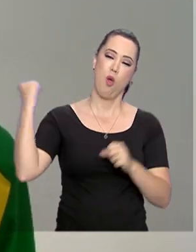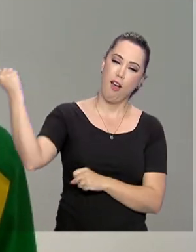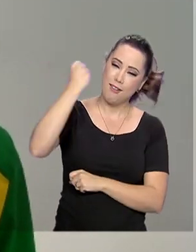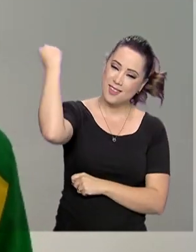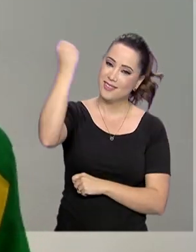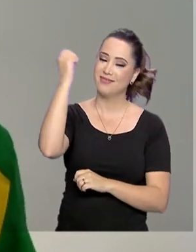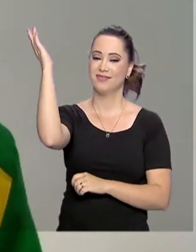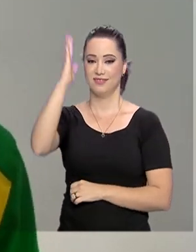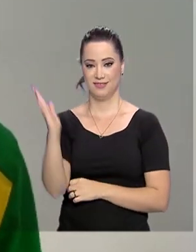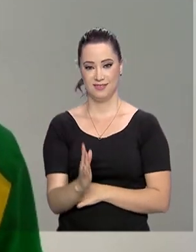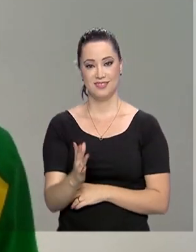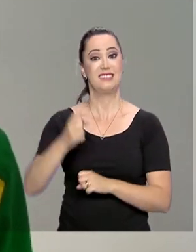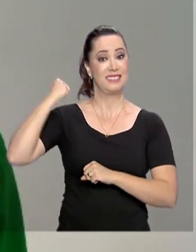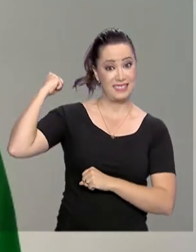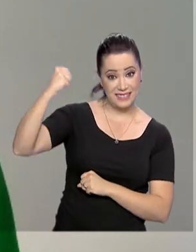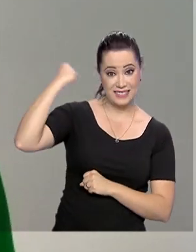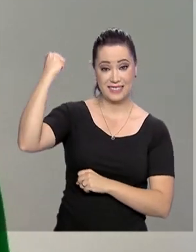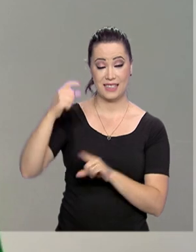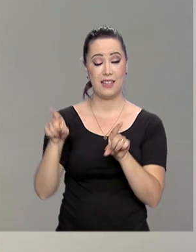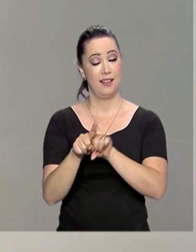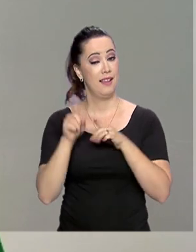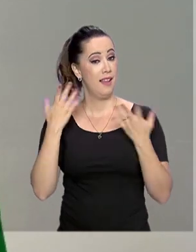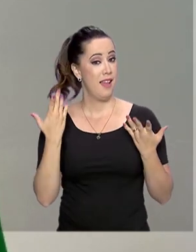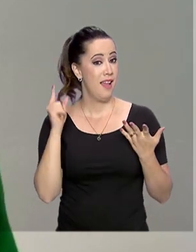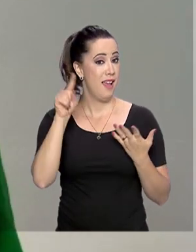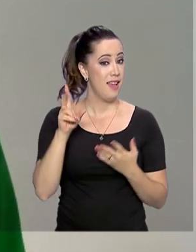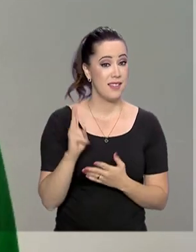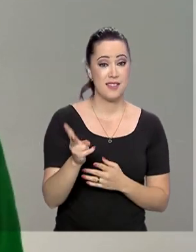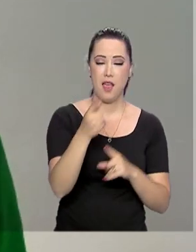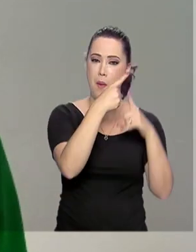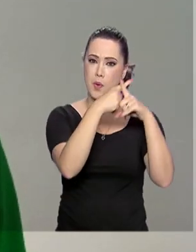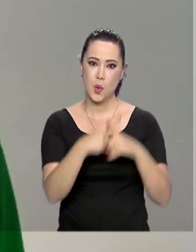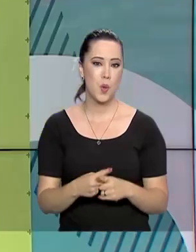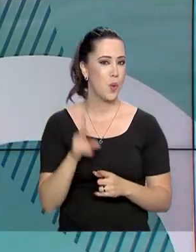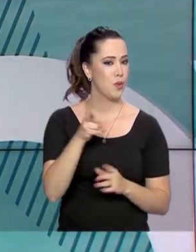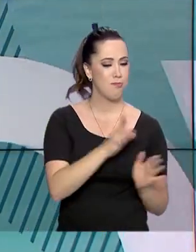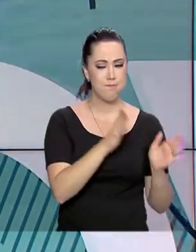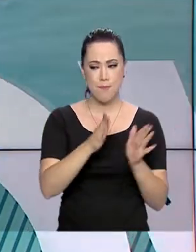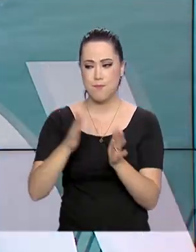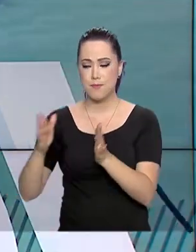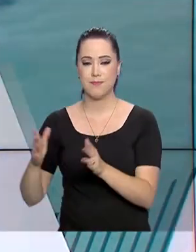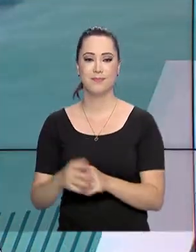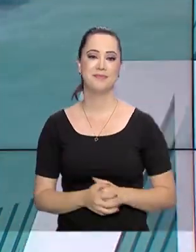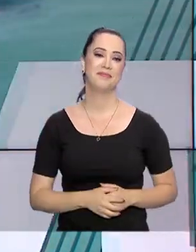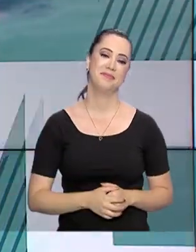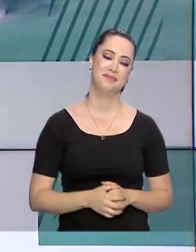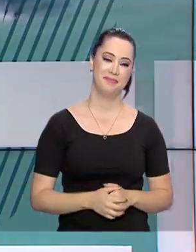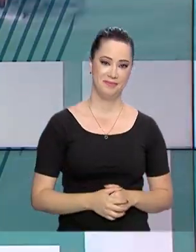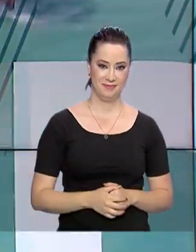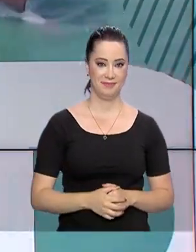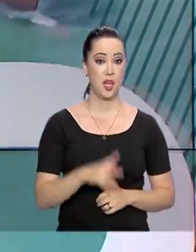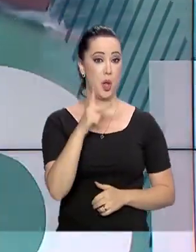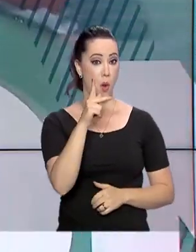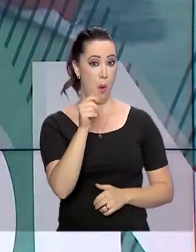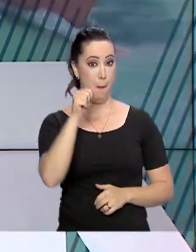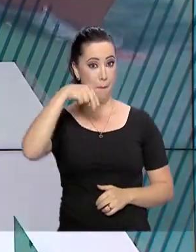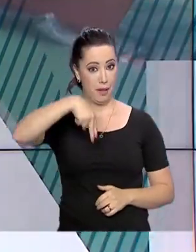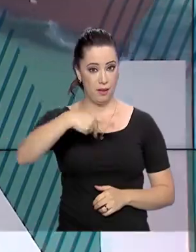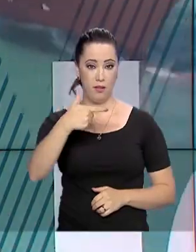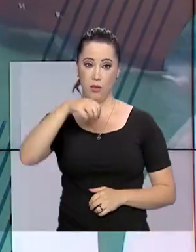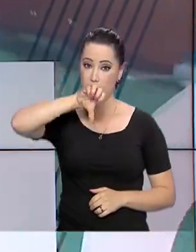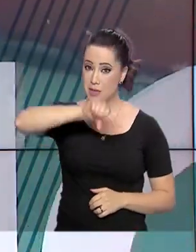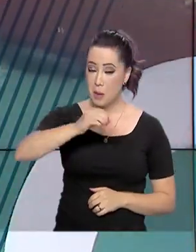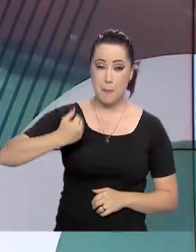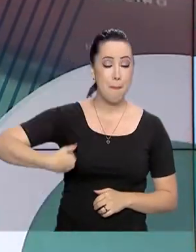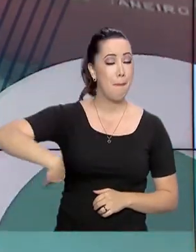Brasil que vibrou e lutou comigo cada luta, cada round. O PAN 2019 reúne mais de